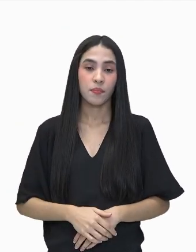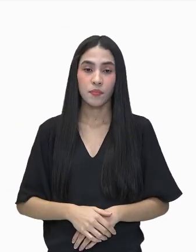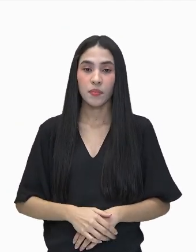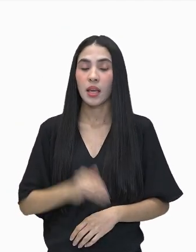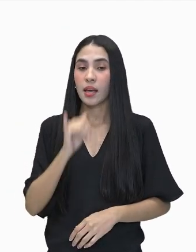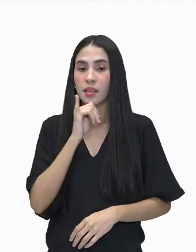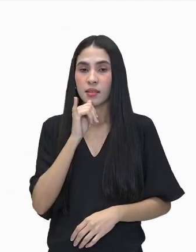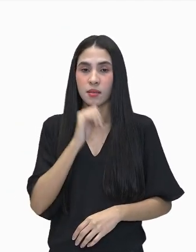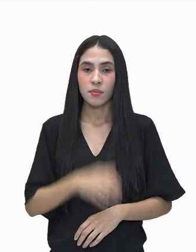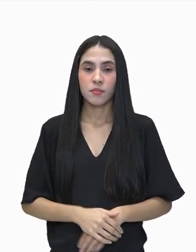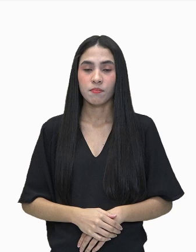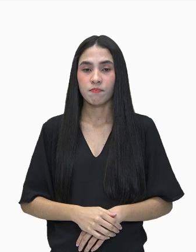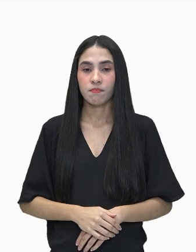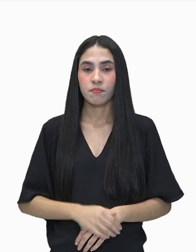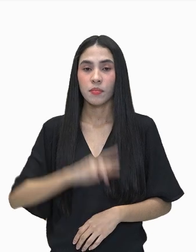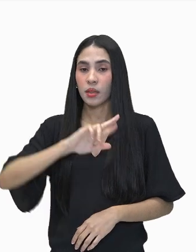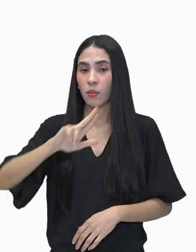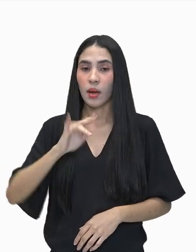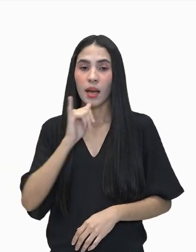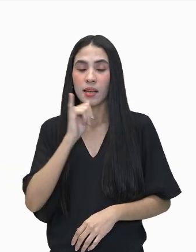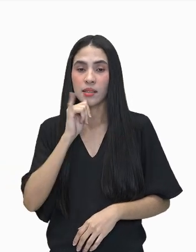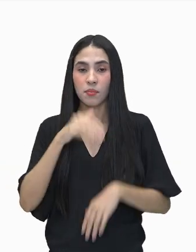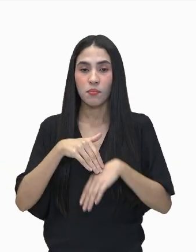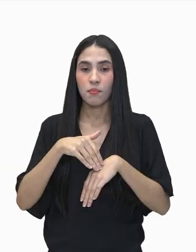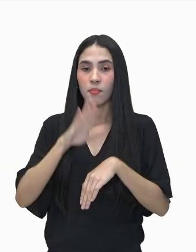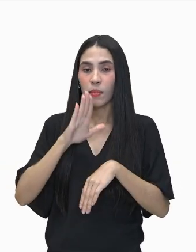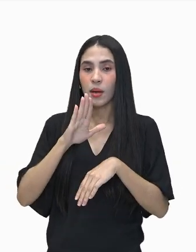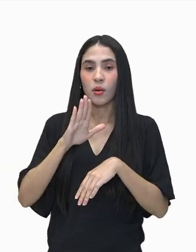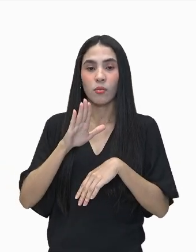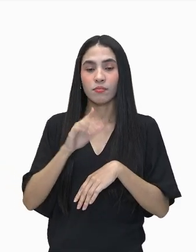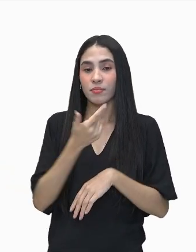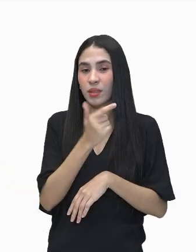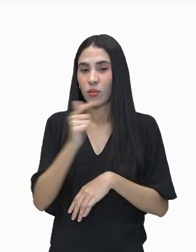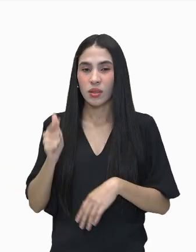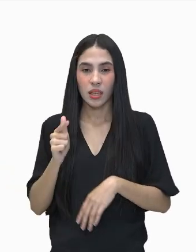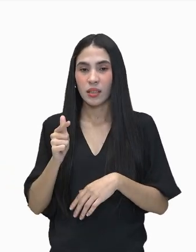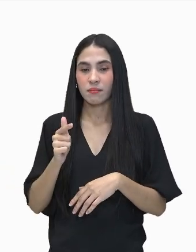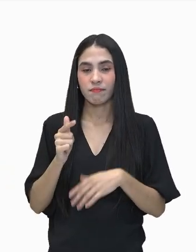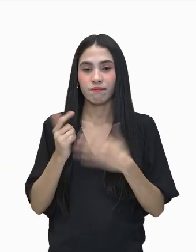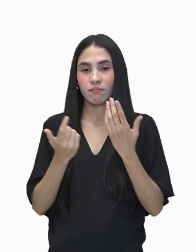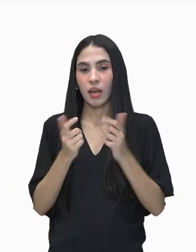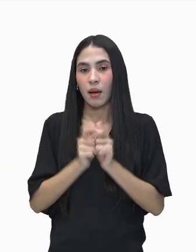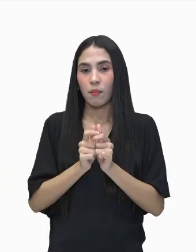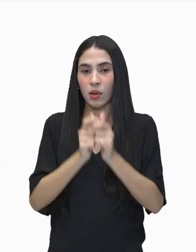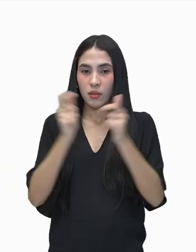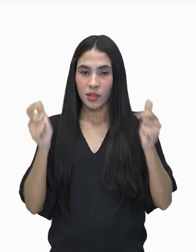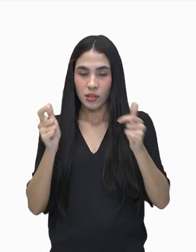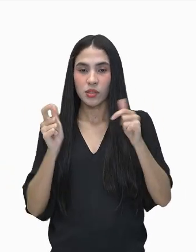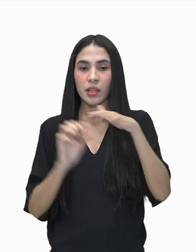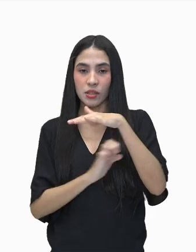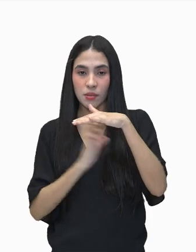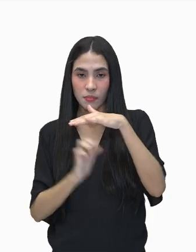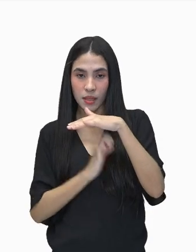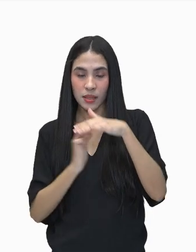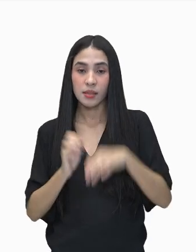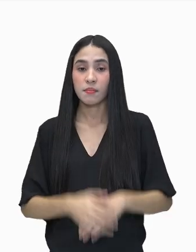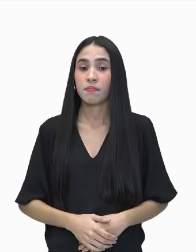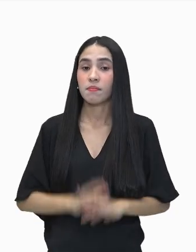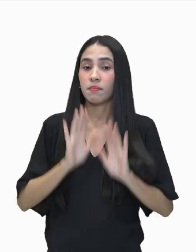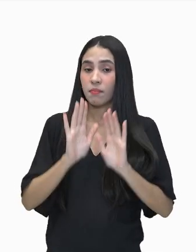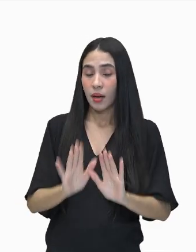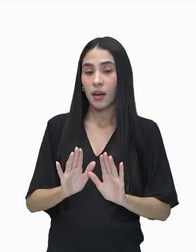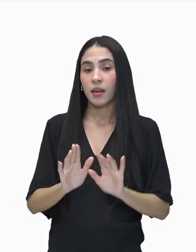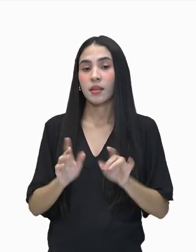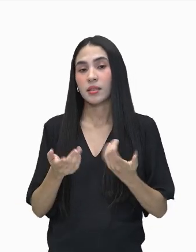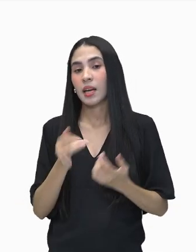ali que não é das que apontam um maior número de indústrias, de empresas industriais, mas também não é